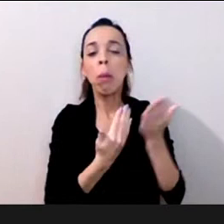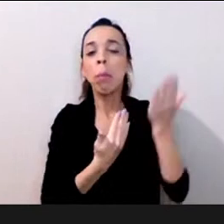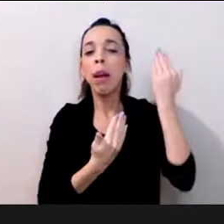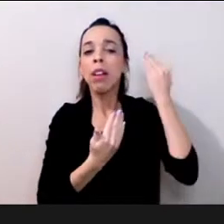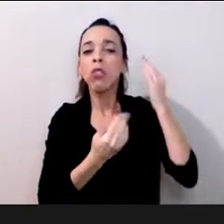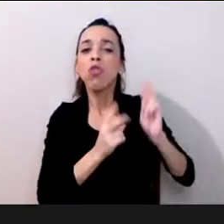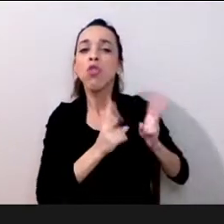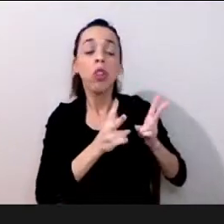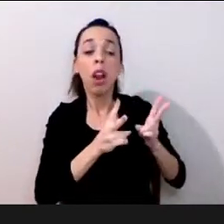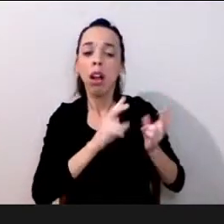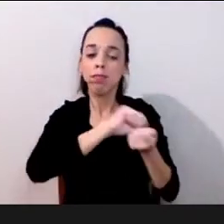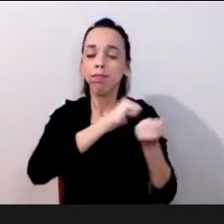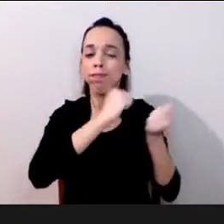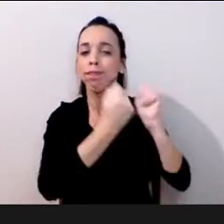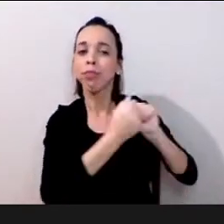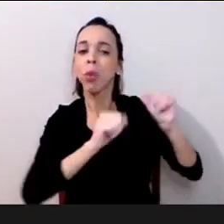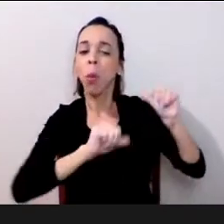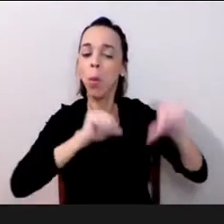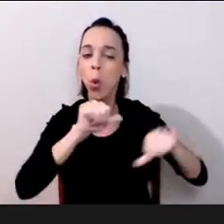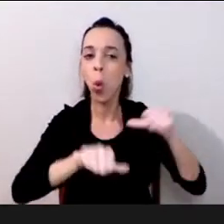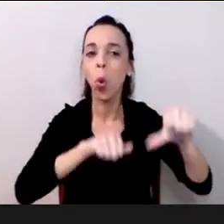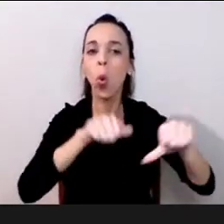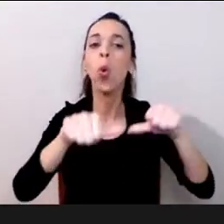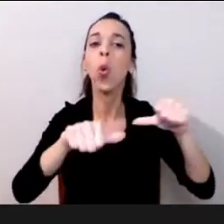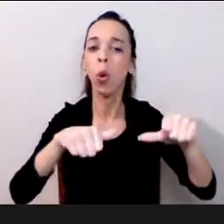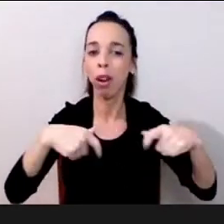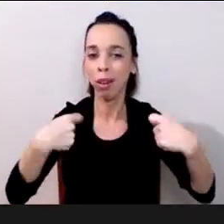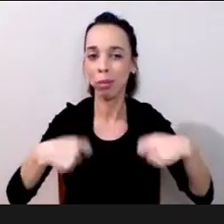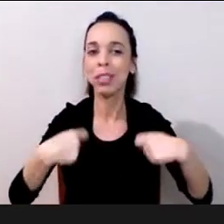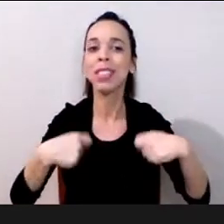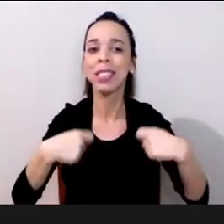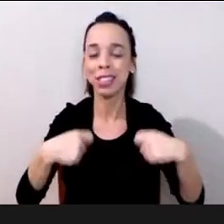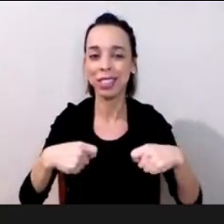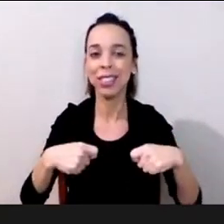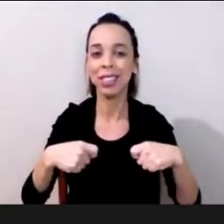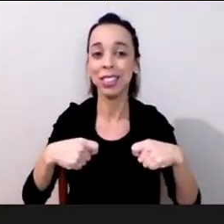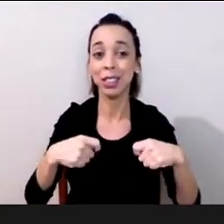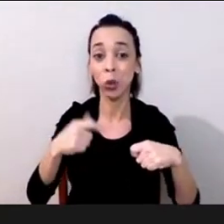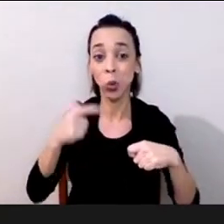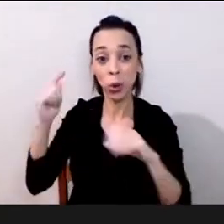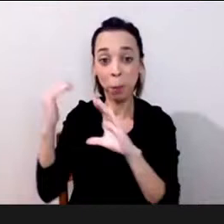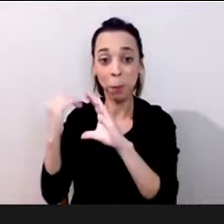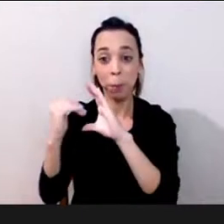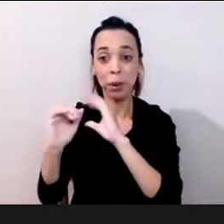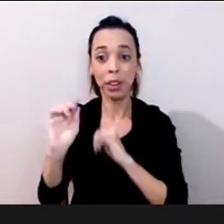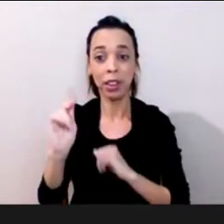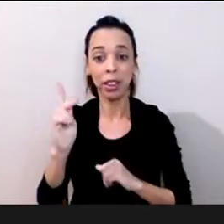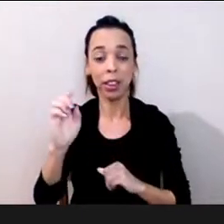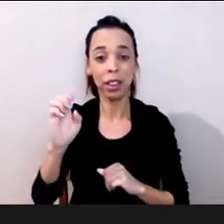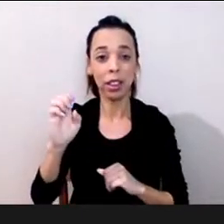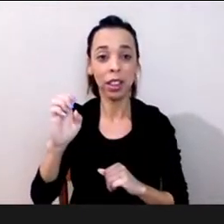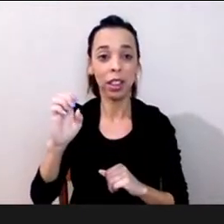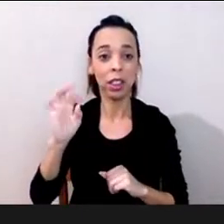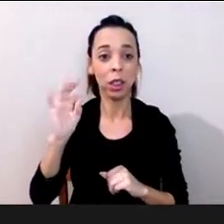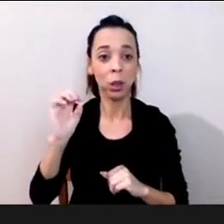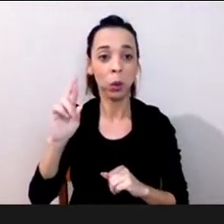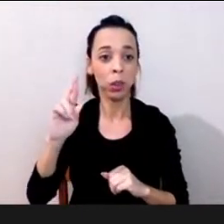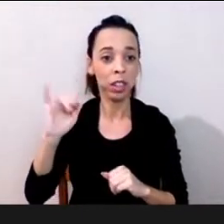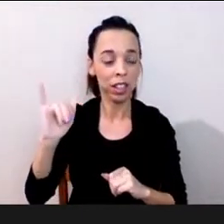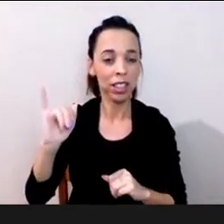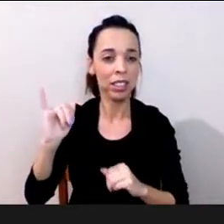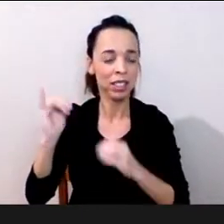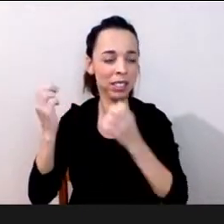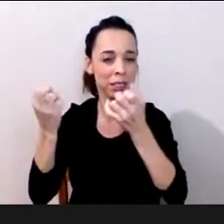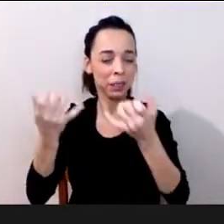essa ressignificância da escola o Ettore que traz também que sempre quando a gente acaba aplicando um